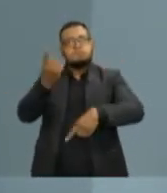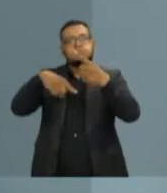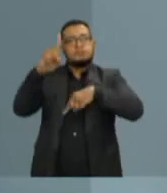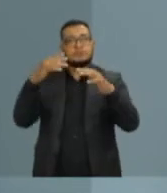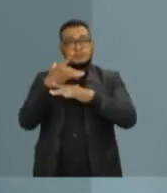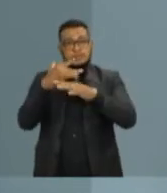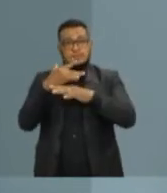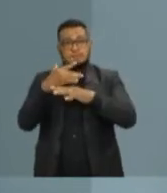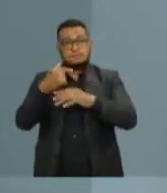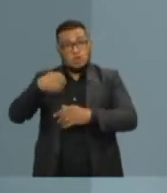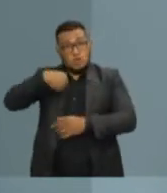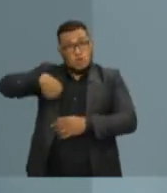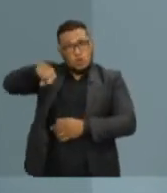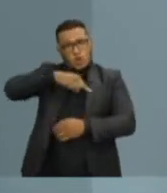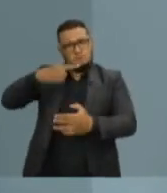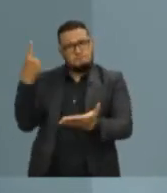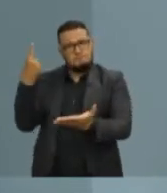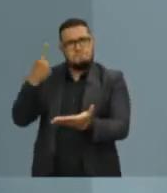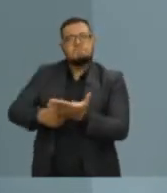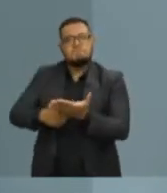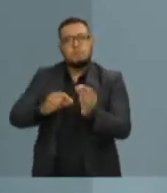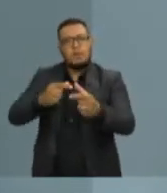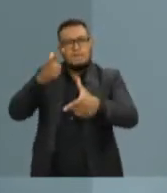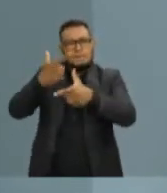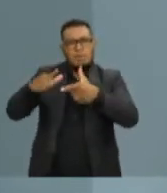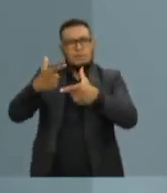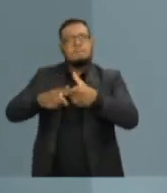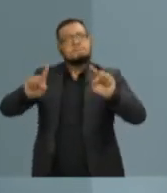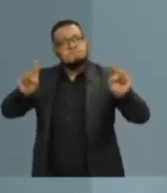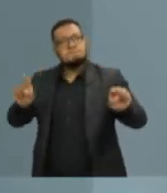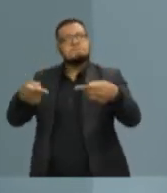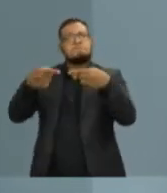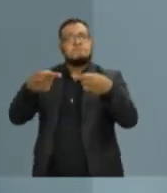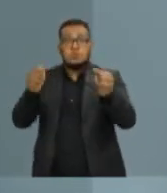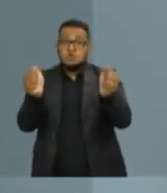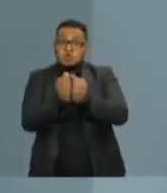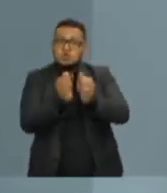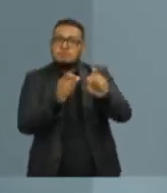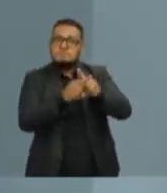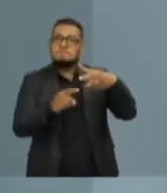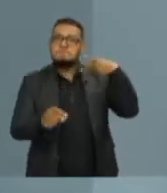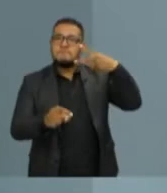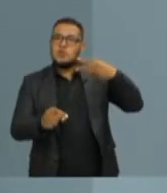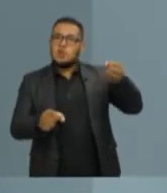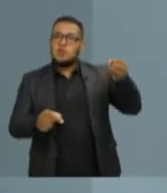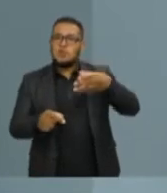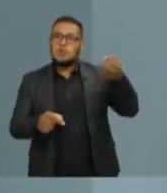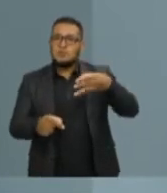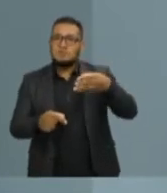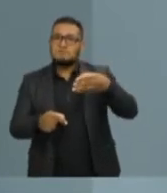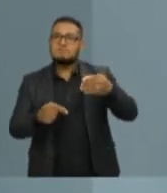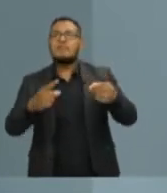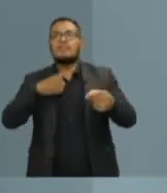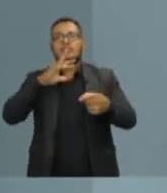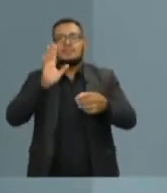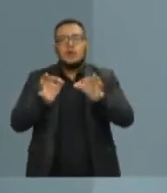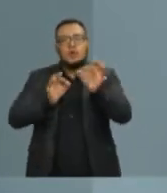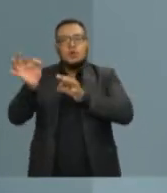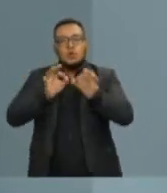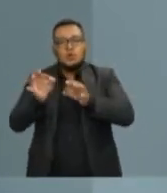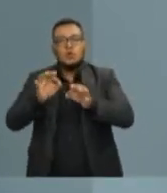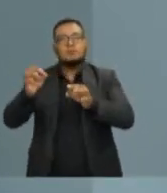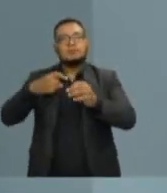compromisso de enfrentar esse problema e junto com os novos vereadores eleitos, entregar um plano diretor urbano que seja um mecanismo de